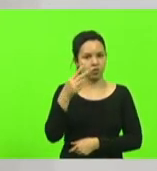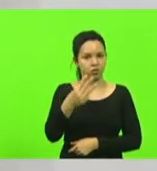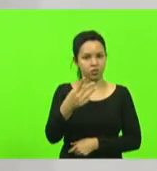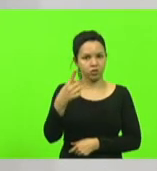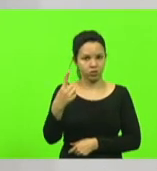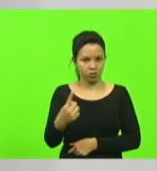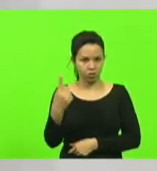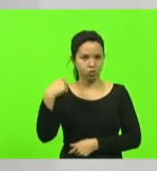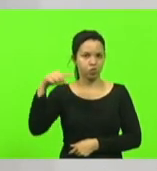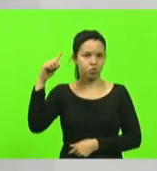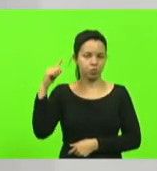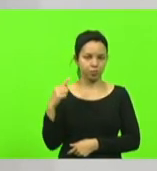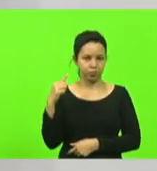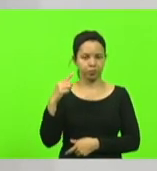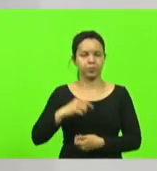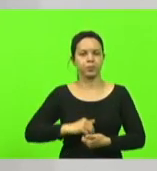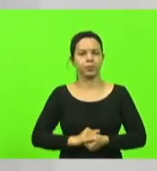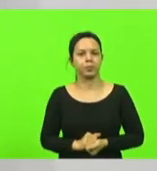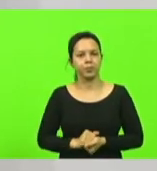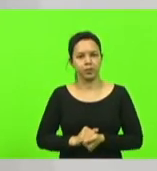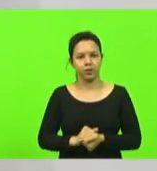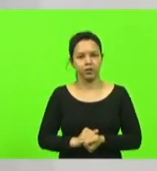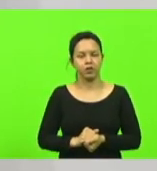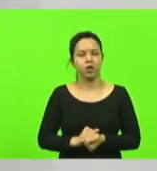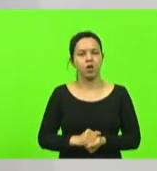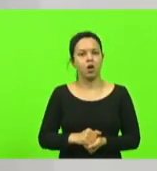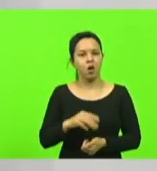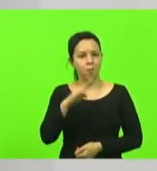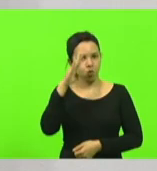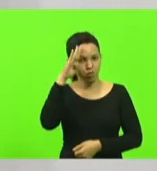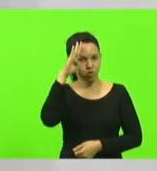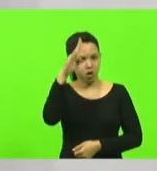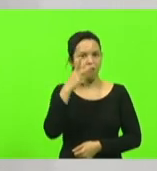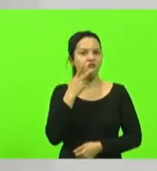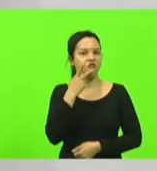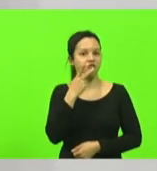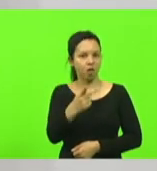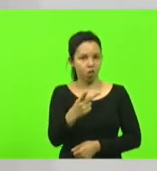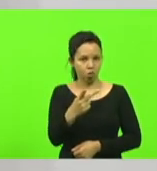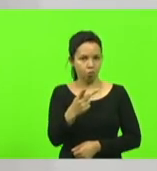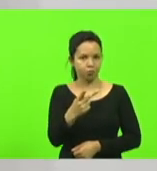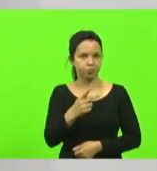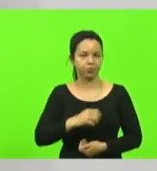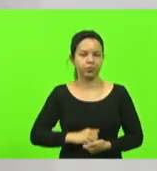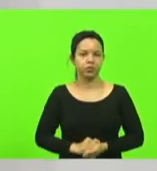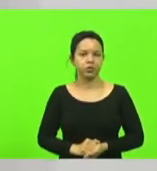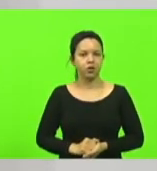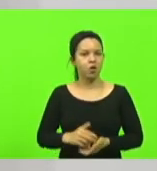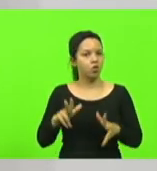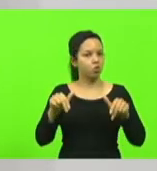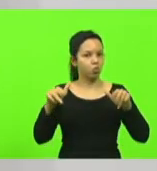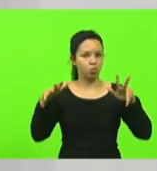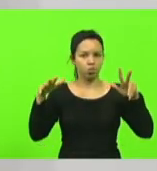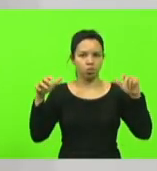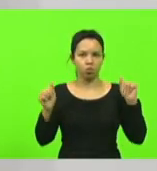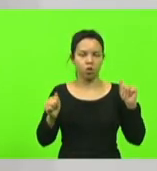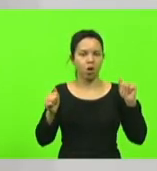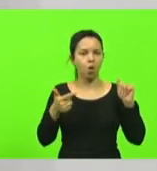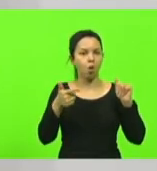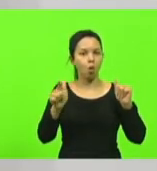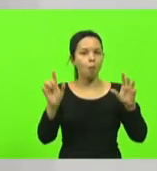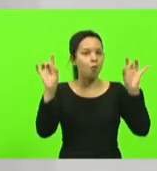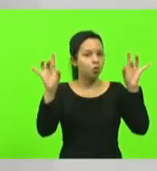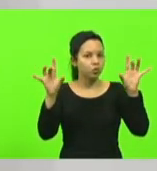Bolsonaro afirmou abre aspas nunca uma outra oportunidade para o povo brasileiro